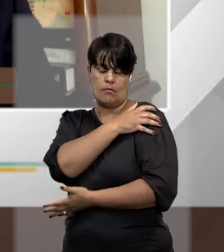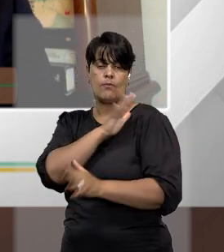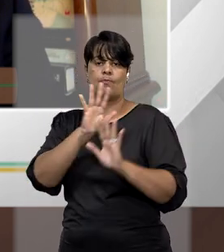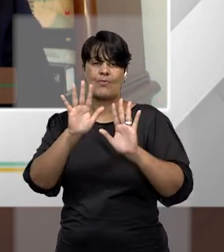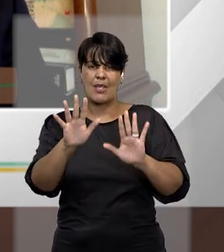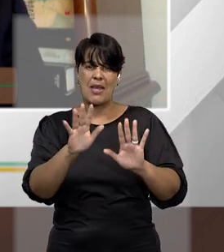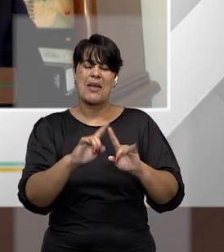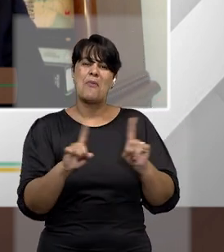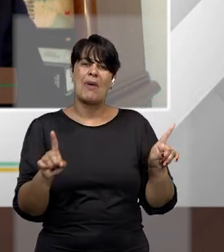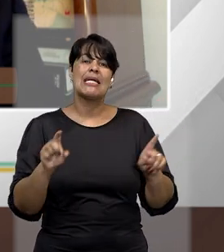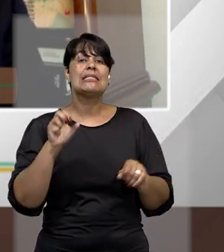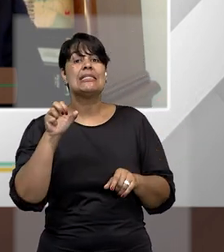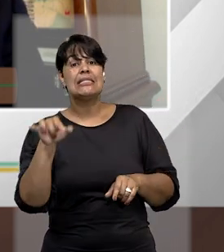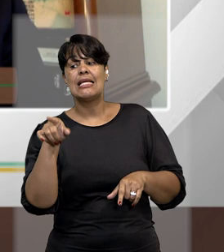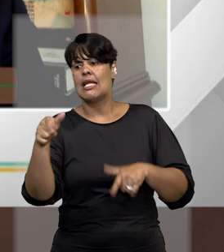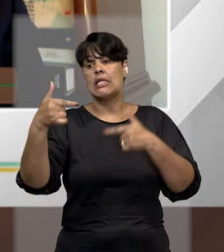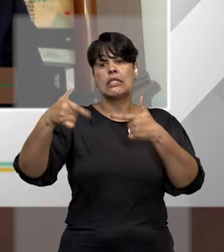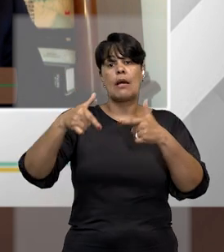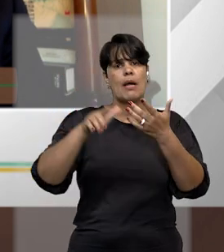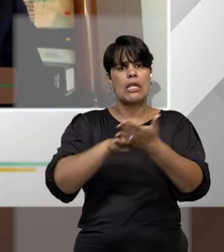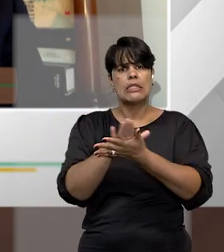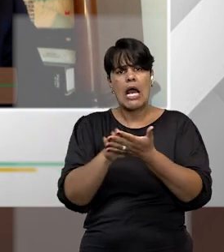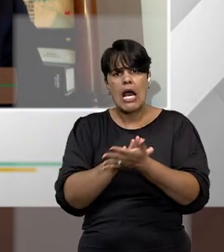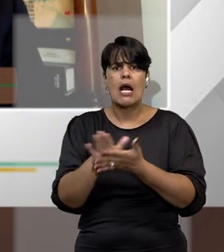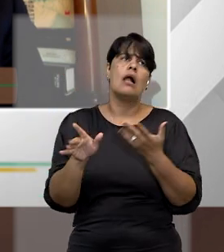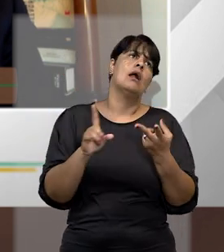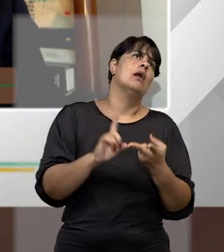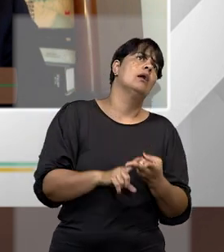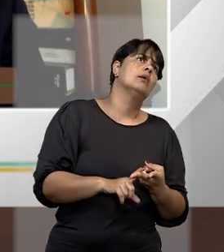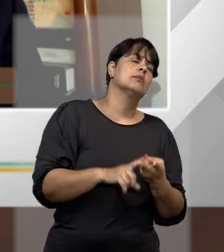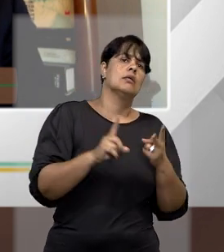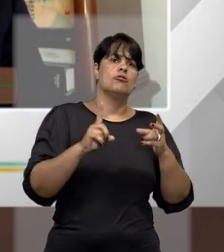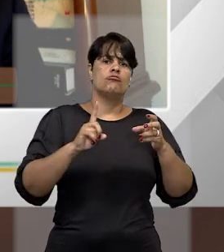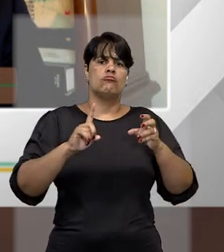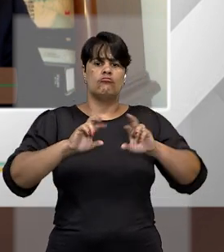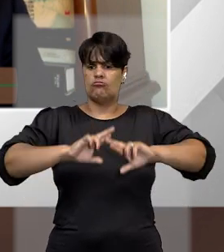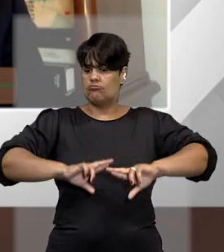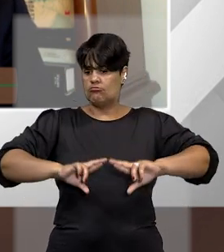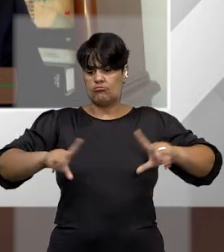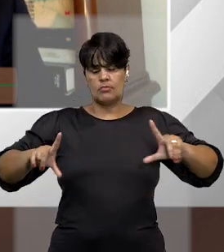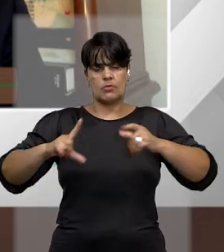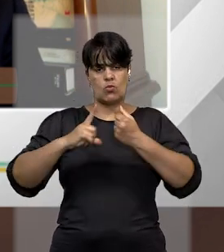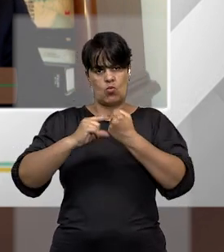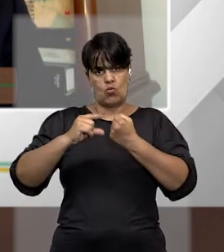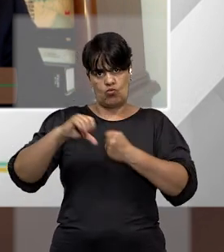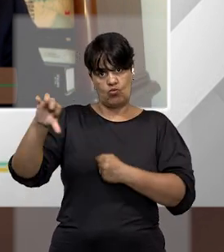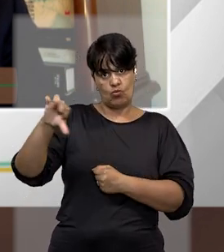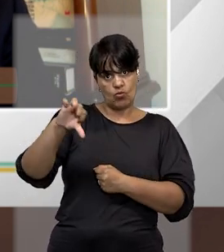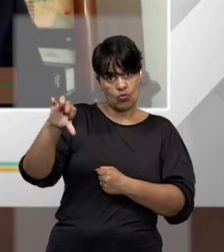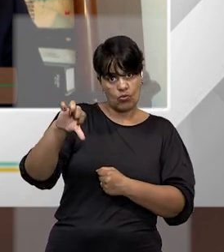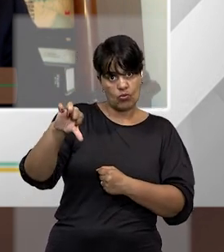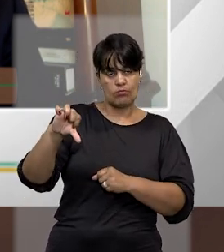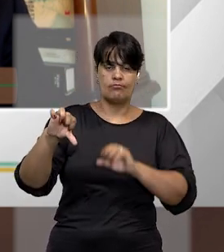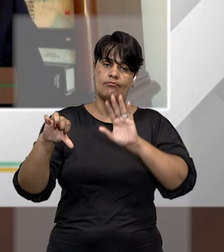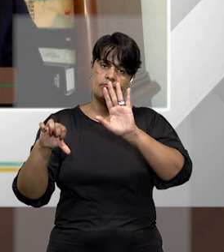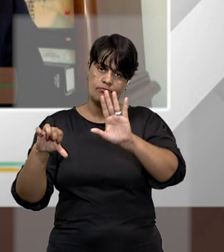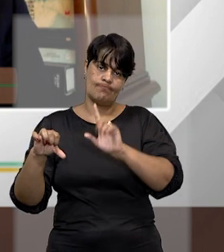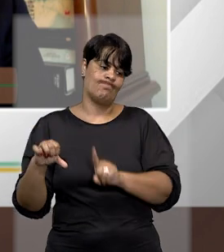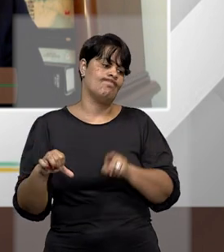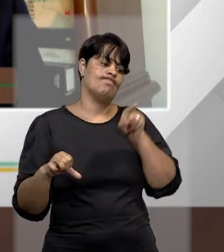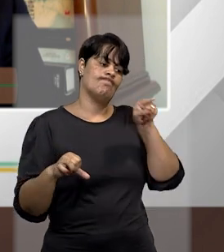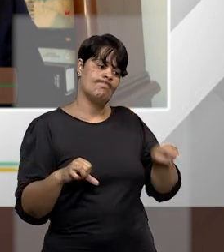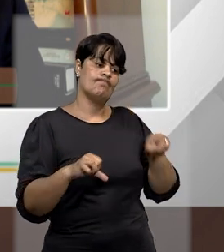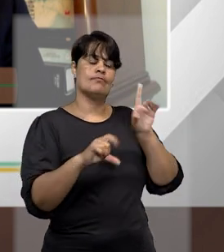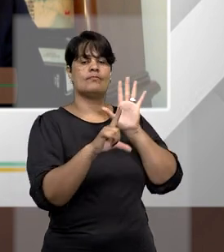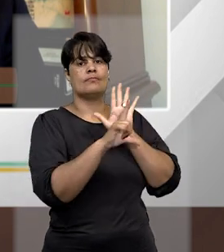de qualquer das circunstâncias do artigo 9º do Código Penal Militar, então, nesse caso, ele vai ser juzgado pela